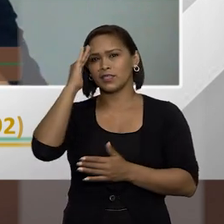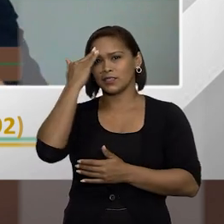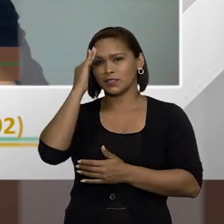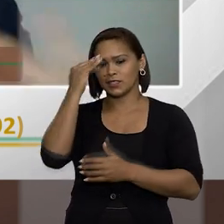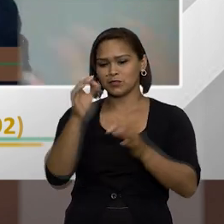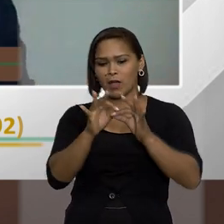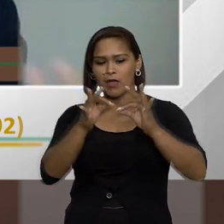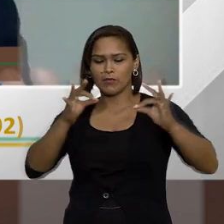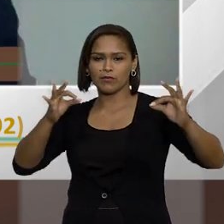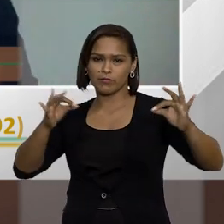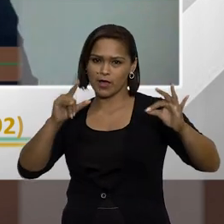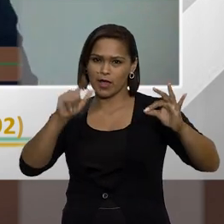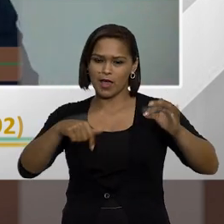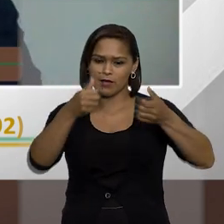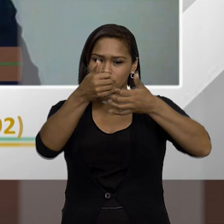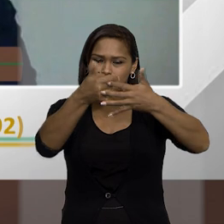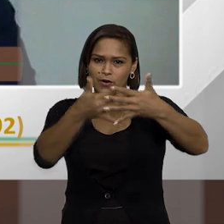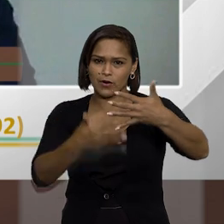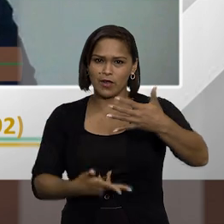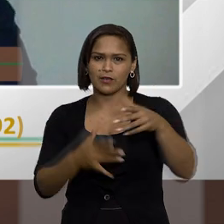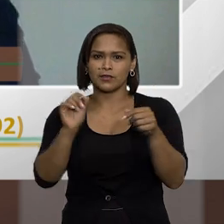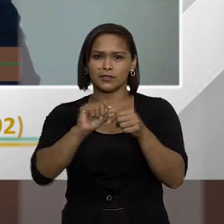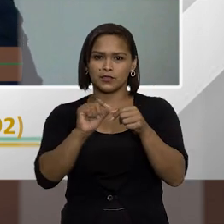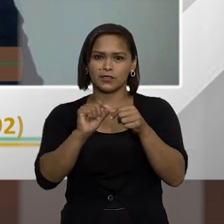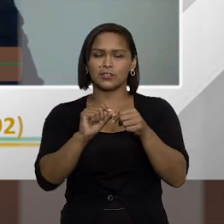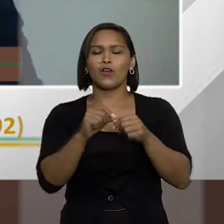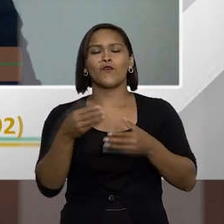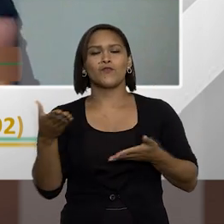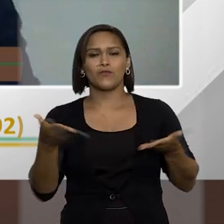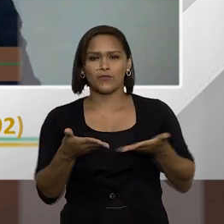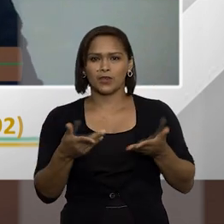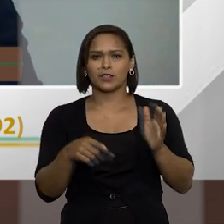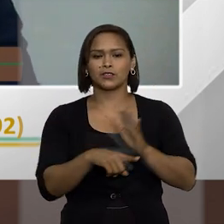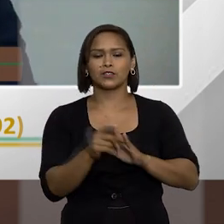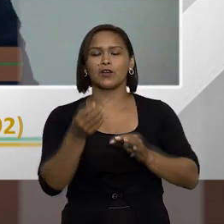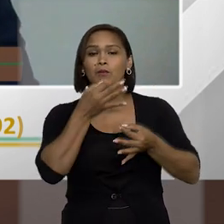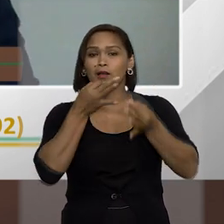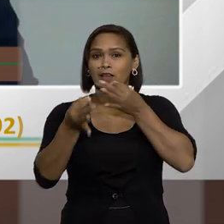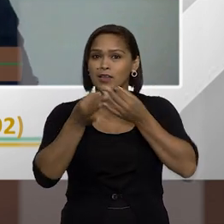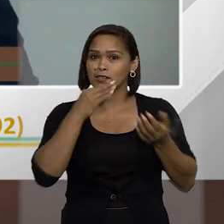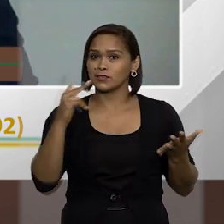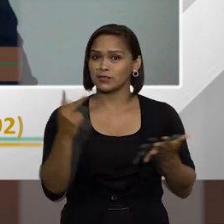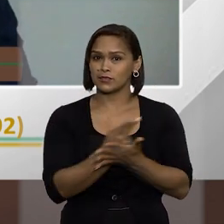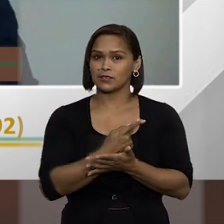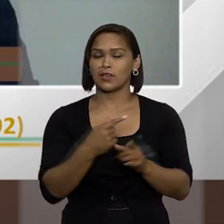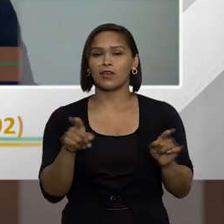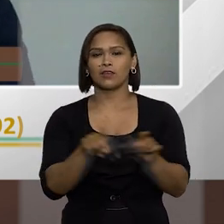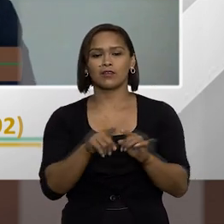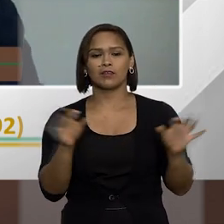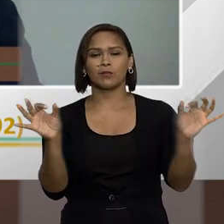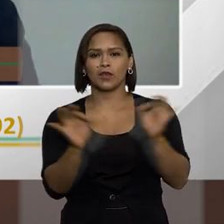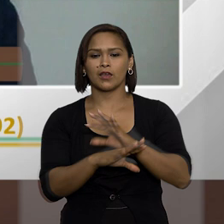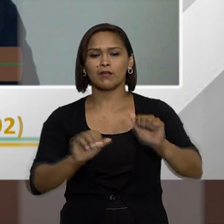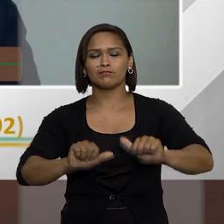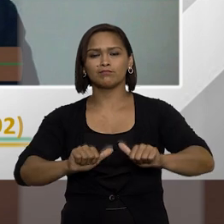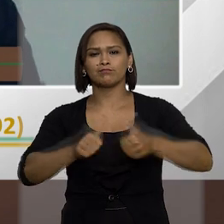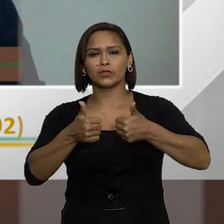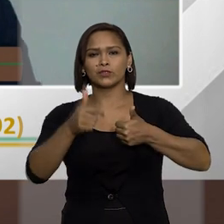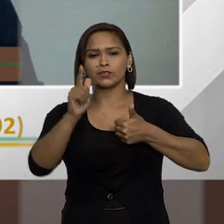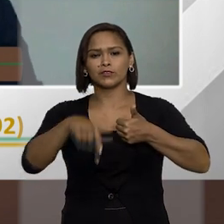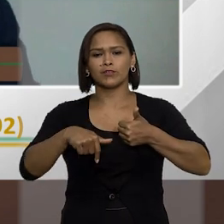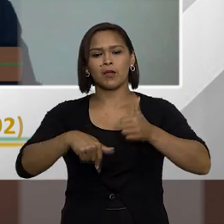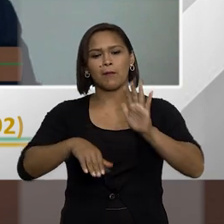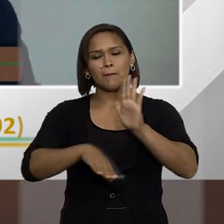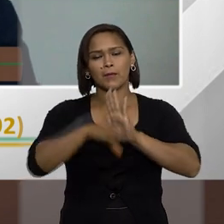interpretações extensivas que muitas vezes são feitas atualmente, né, conforme a crítica, e que acabariam, né, positivamente